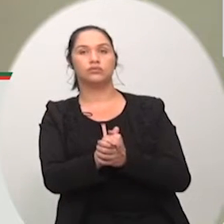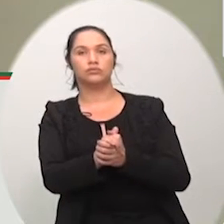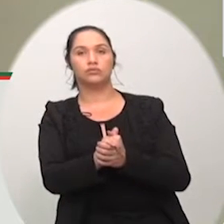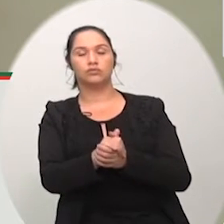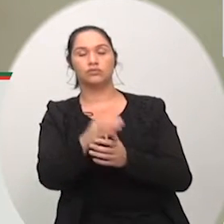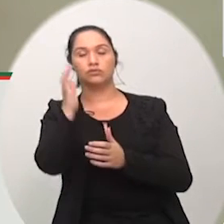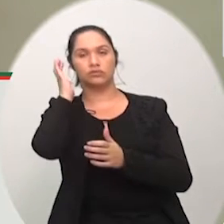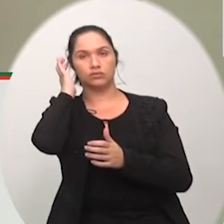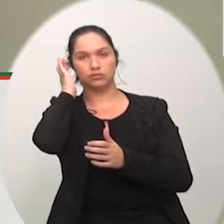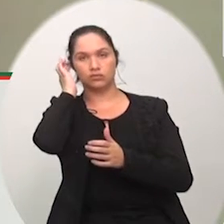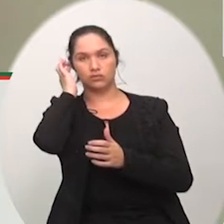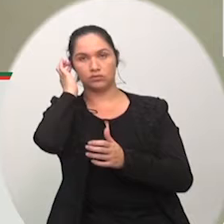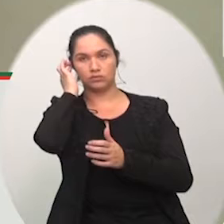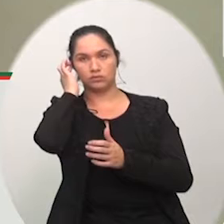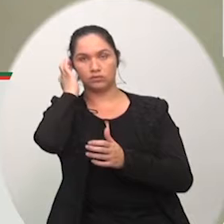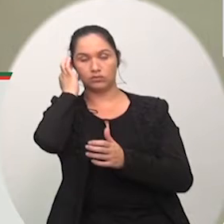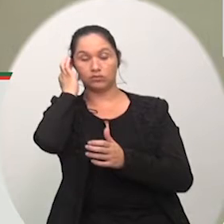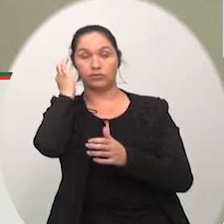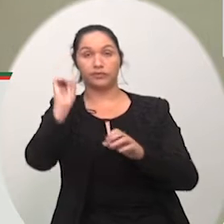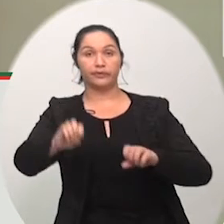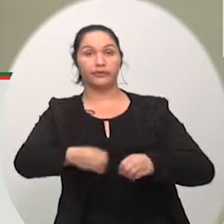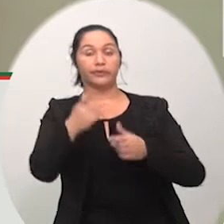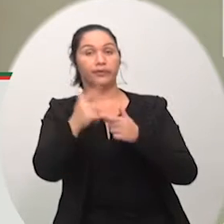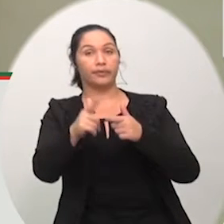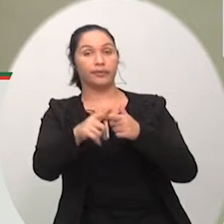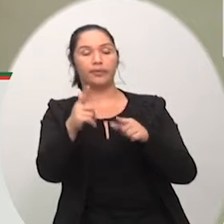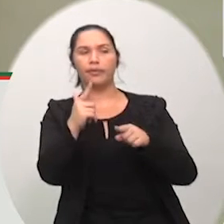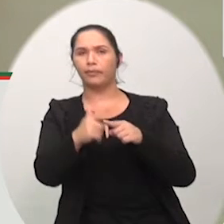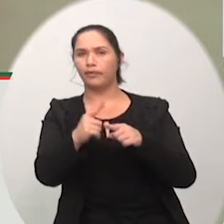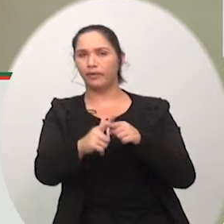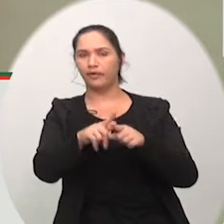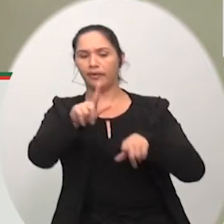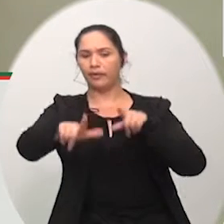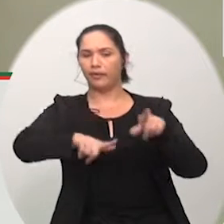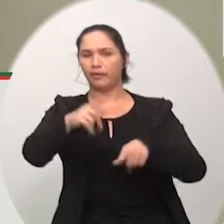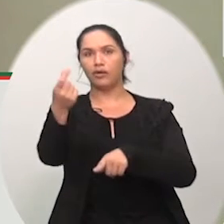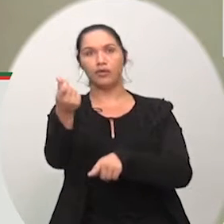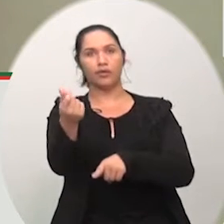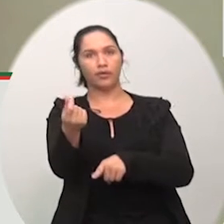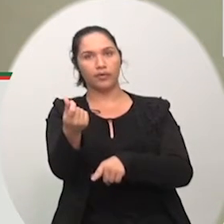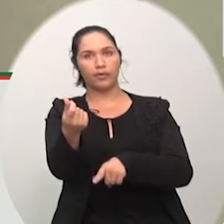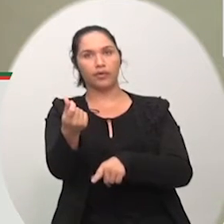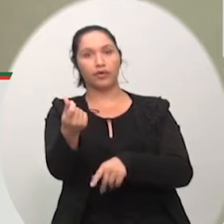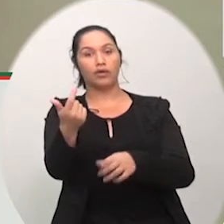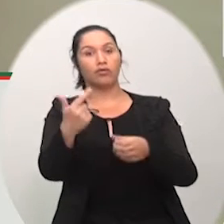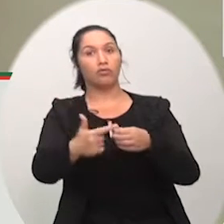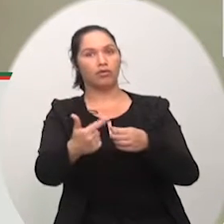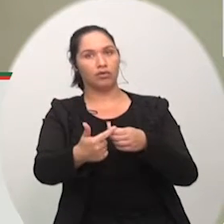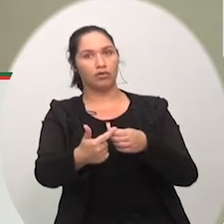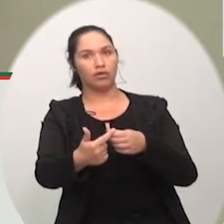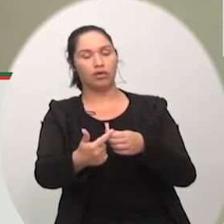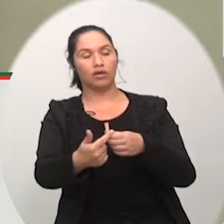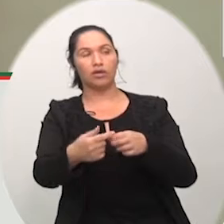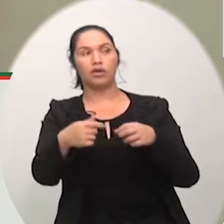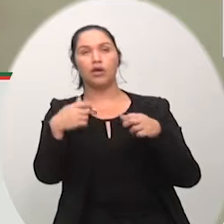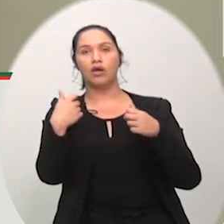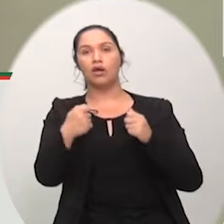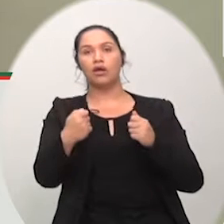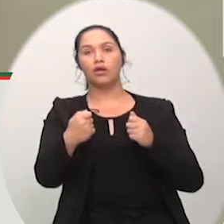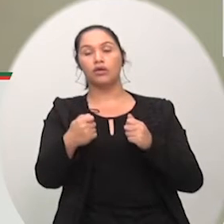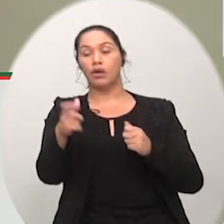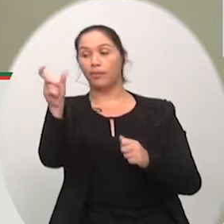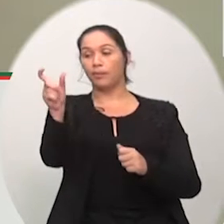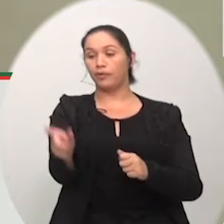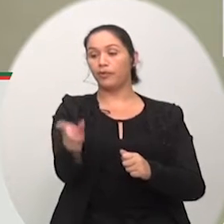esse é o maior problema que trabalhar com dinheiro do município precisamos ter pessoas realmente justas que fazem a